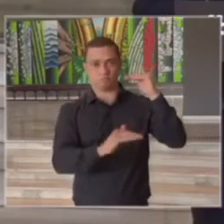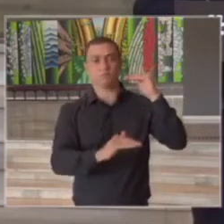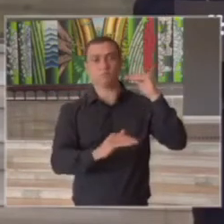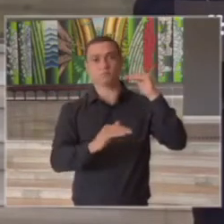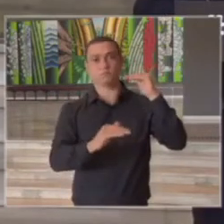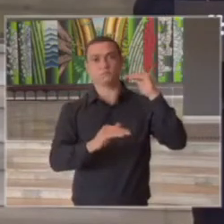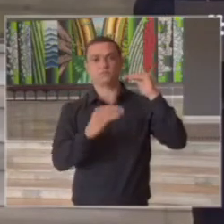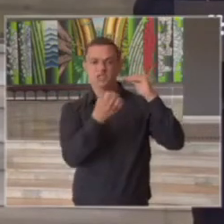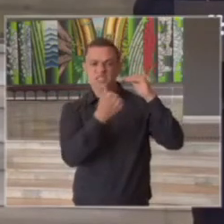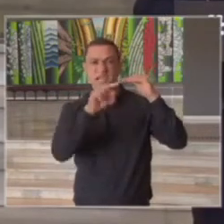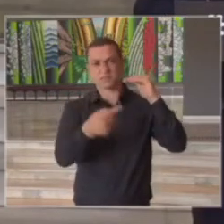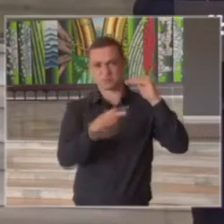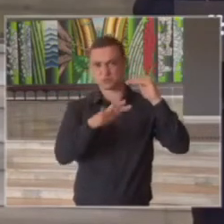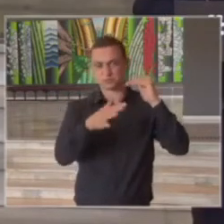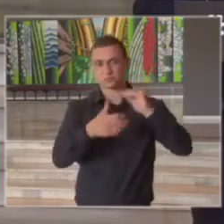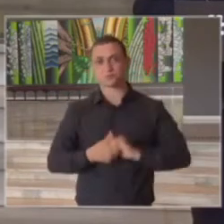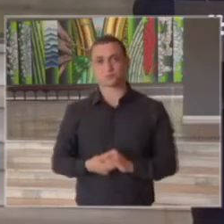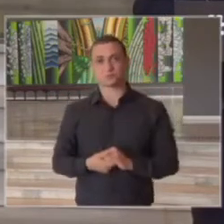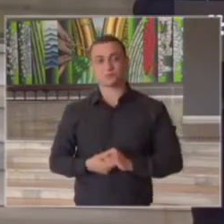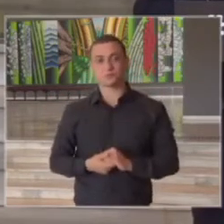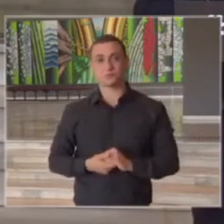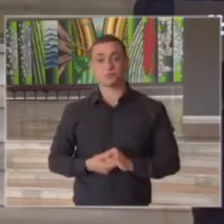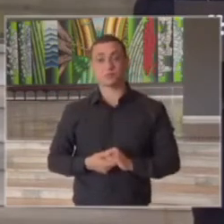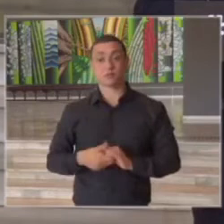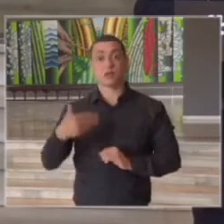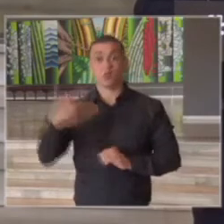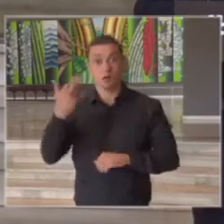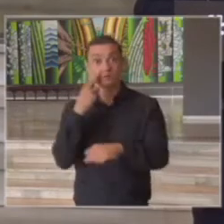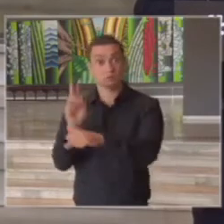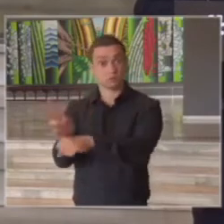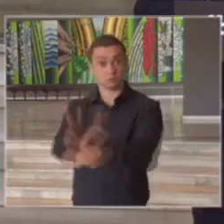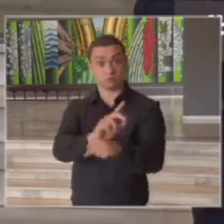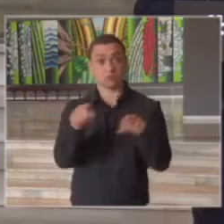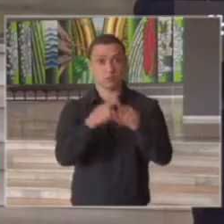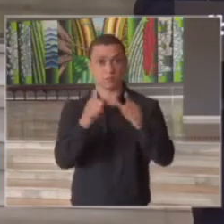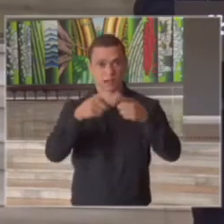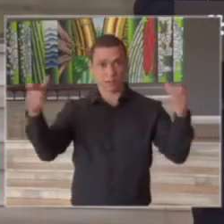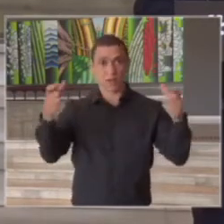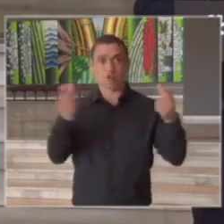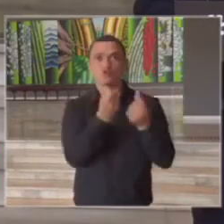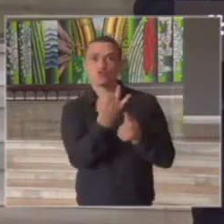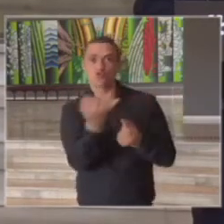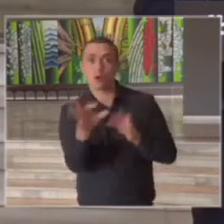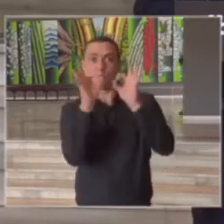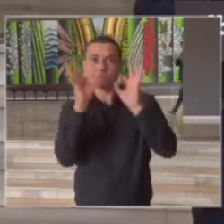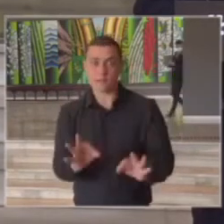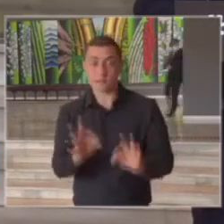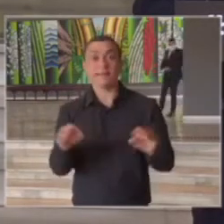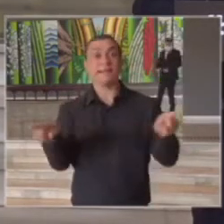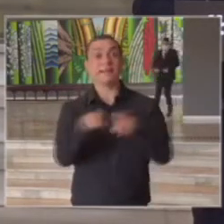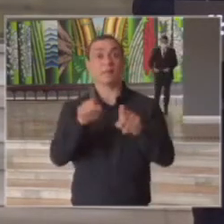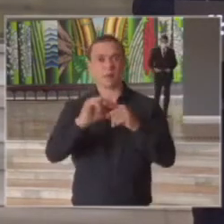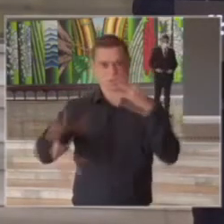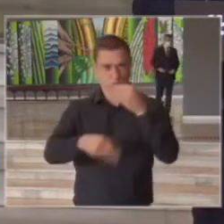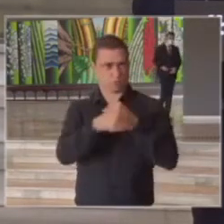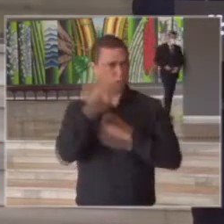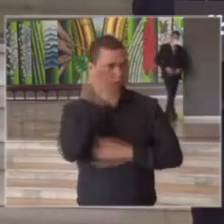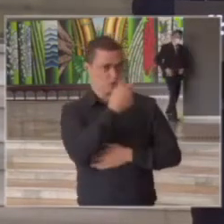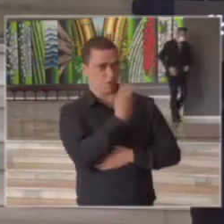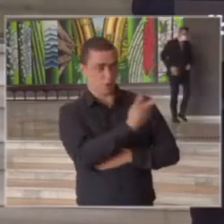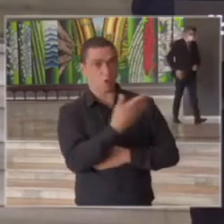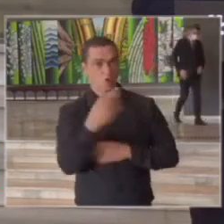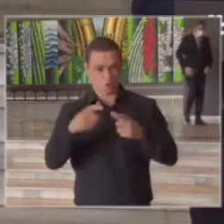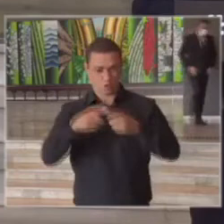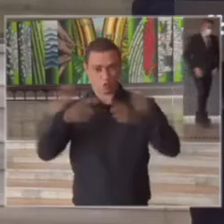um pouco acima de 6 mil empresas abertas a gente está monitorando também a abertura líquida e complementando ao governador uma parte do